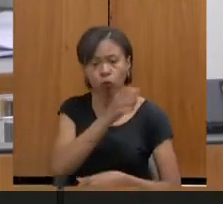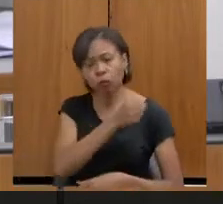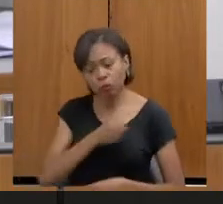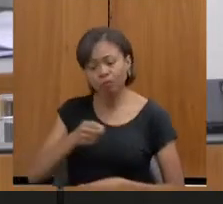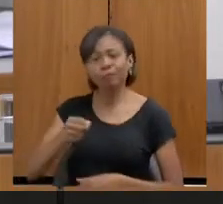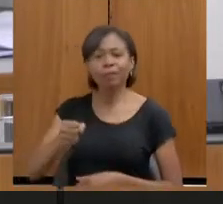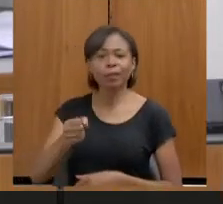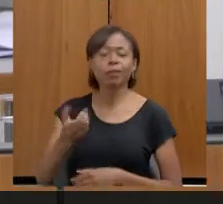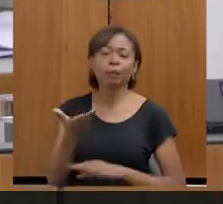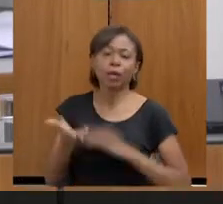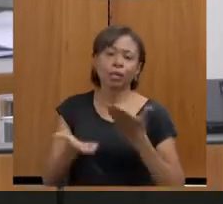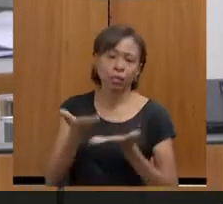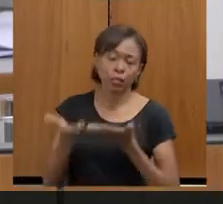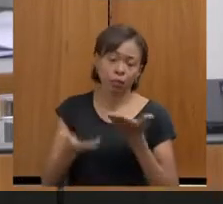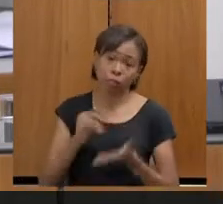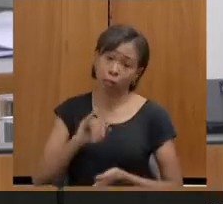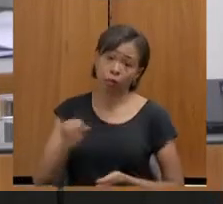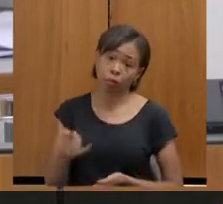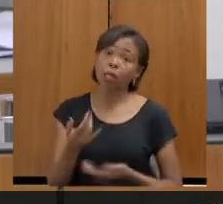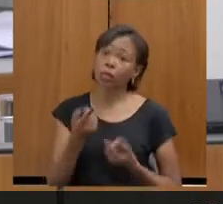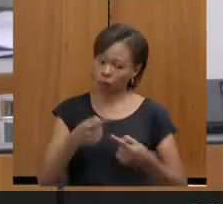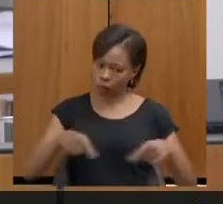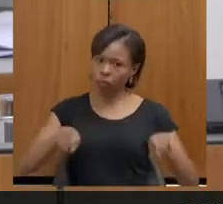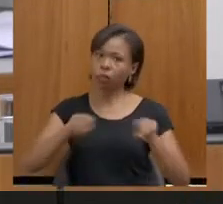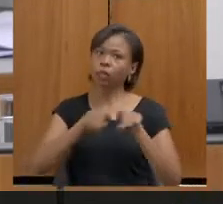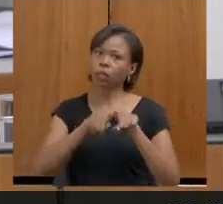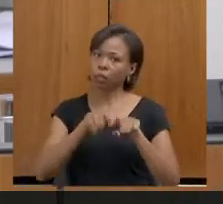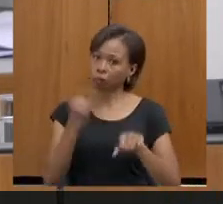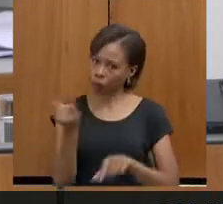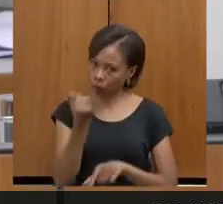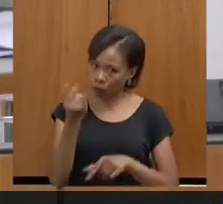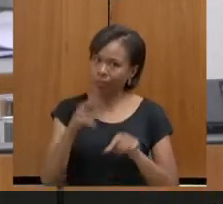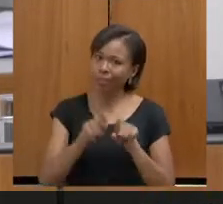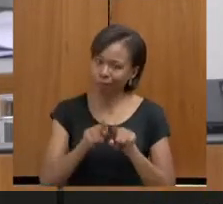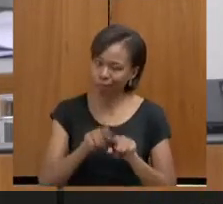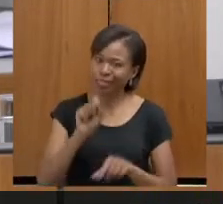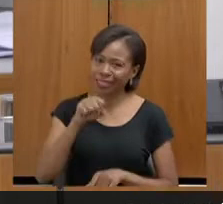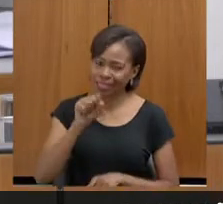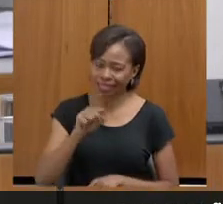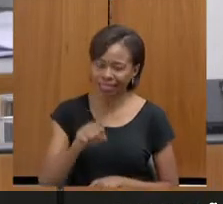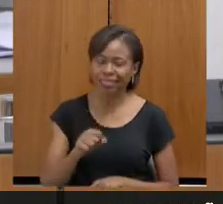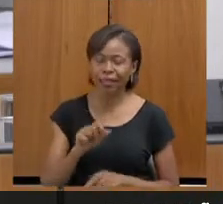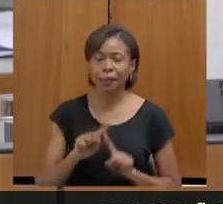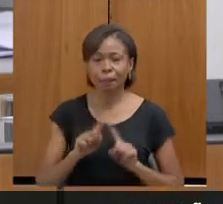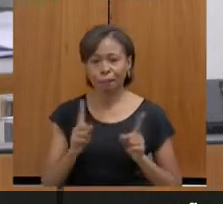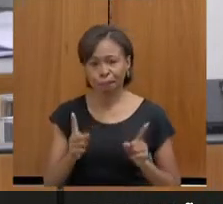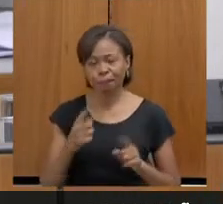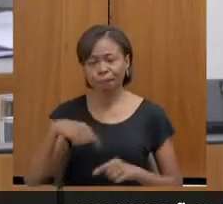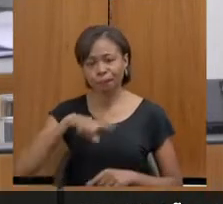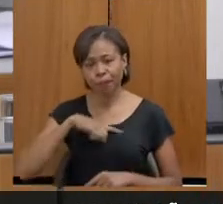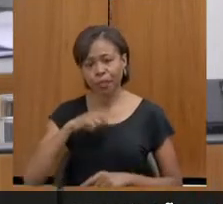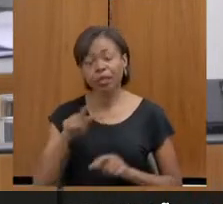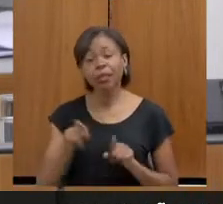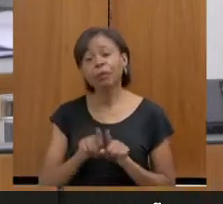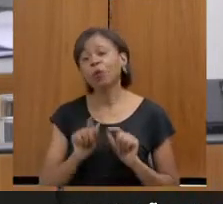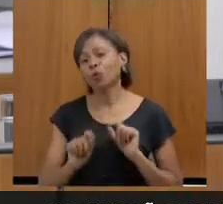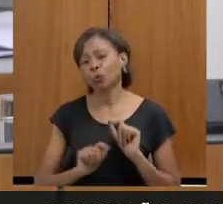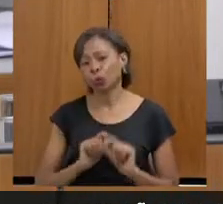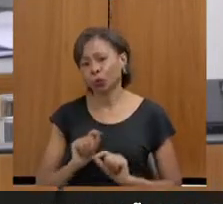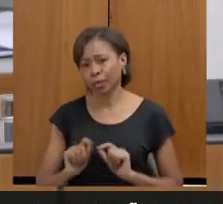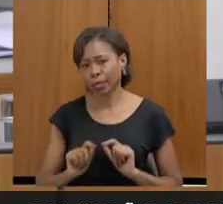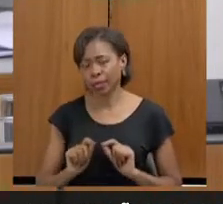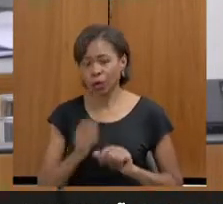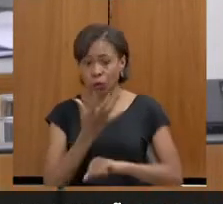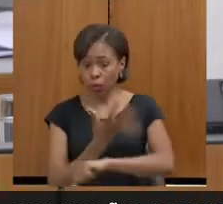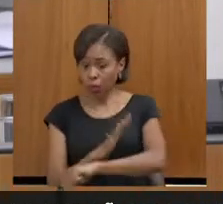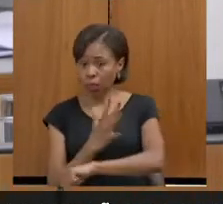As parcerias também para trazer esses profissionais são um complemento? Sim. Mas a gente também, é lógico que nunca que um